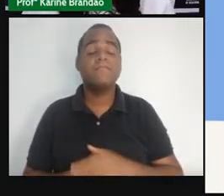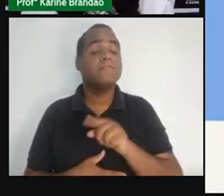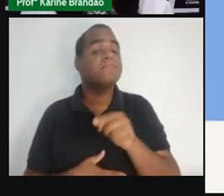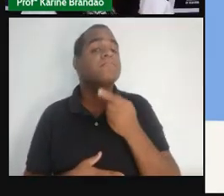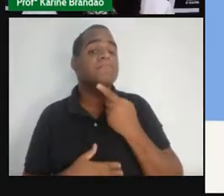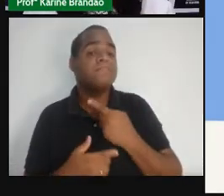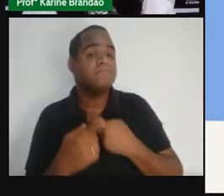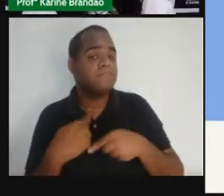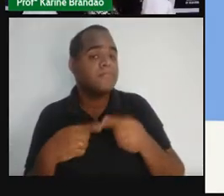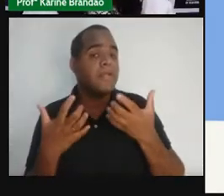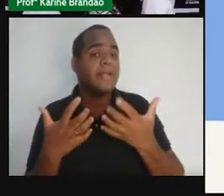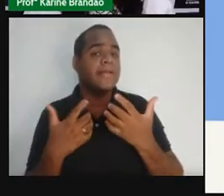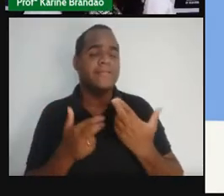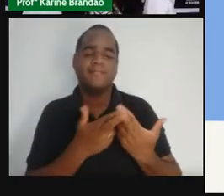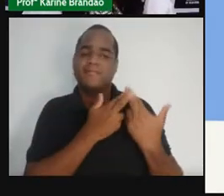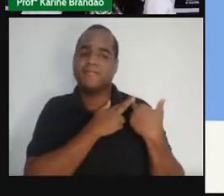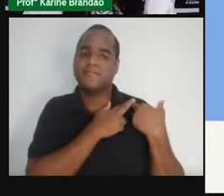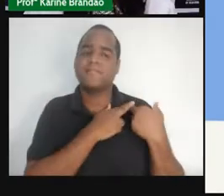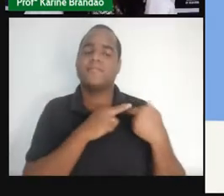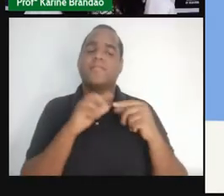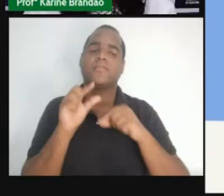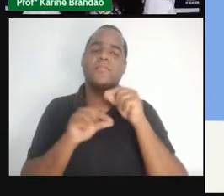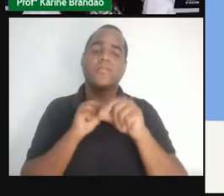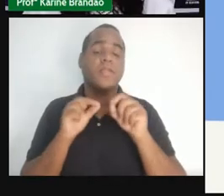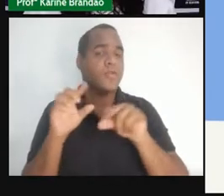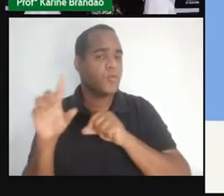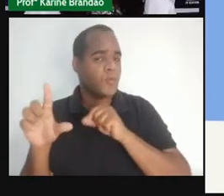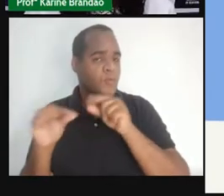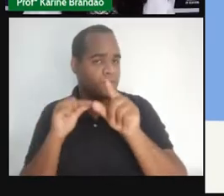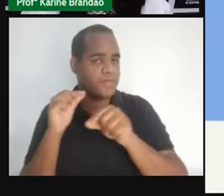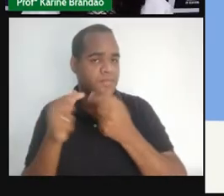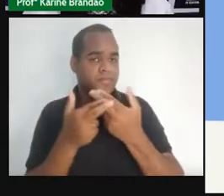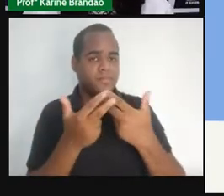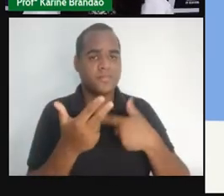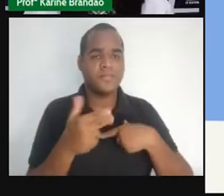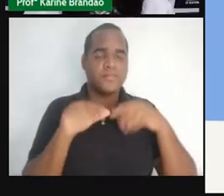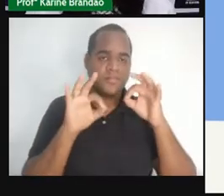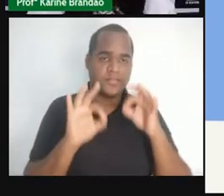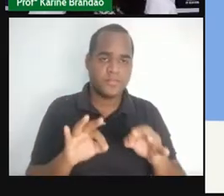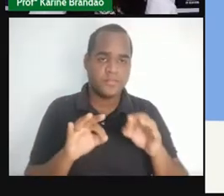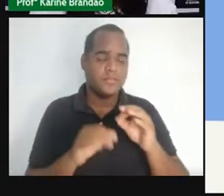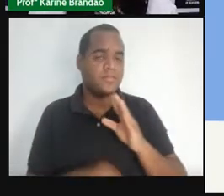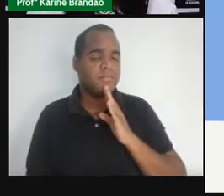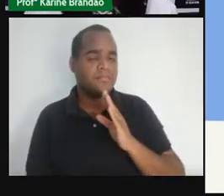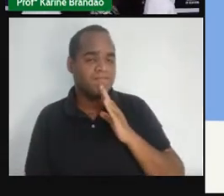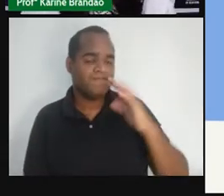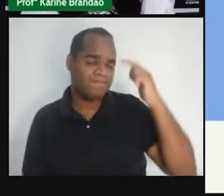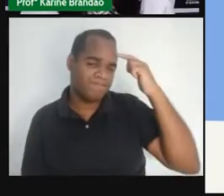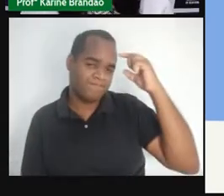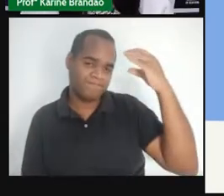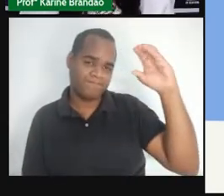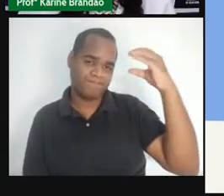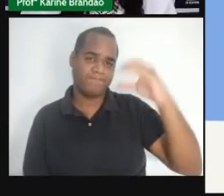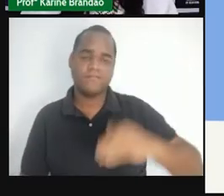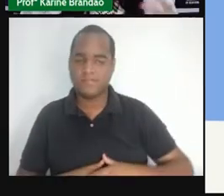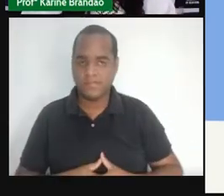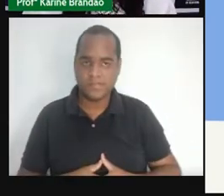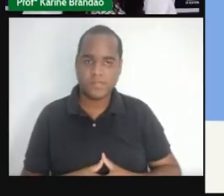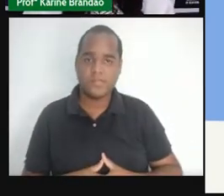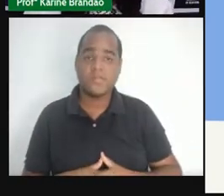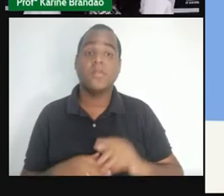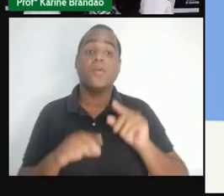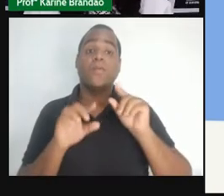responsabilidade. Ele requer também escolhas, né? Assertivas e conscientes. E aí, quais são os